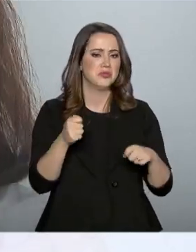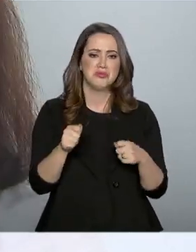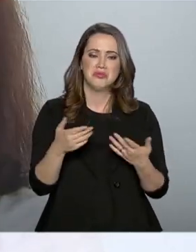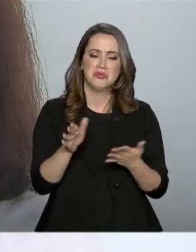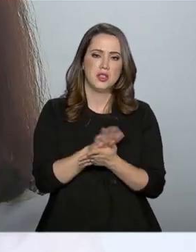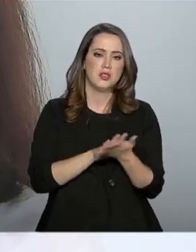doença.